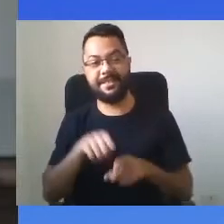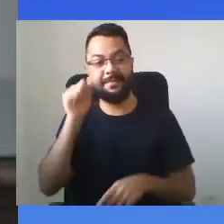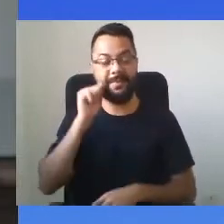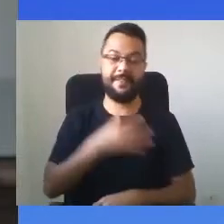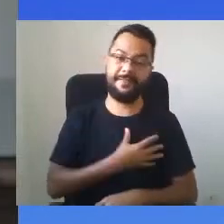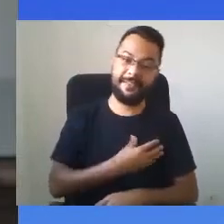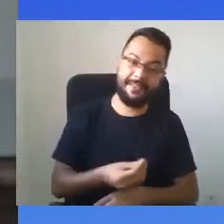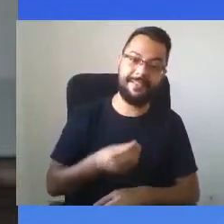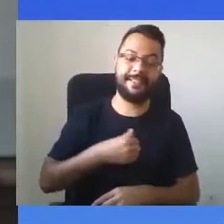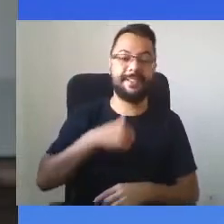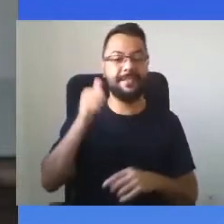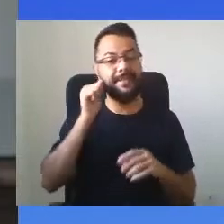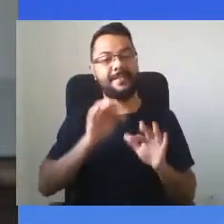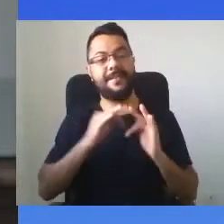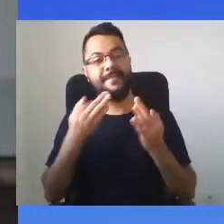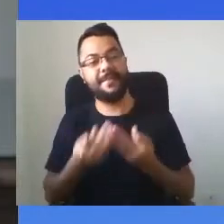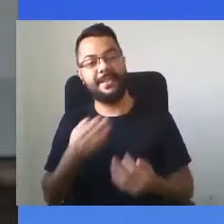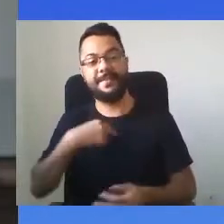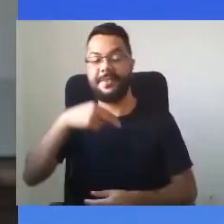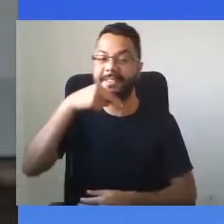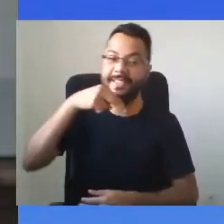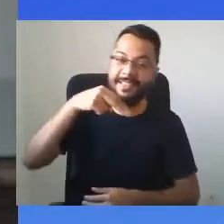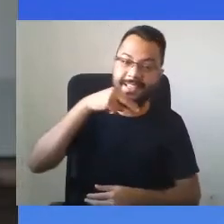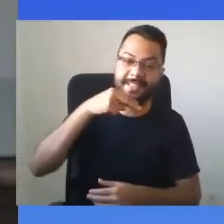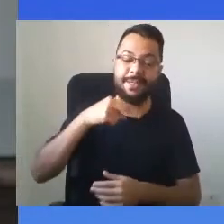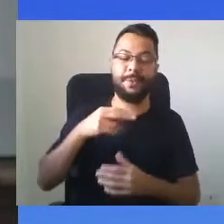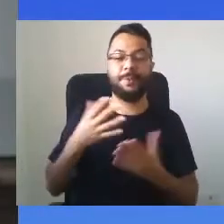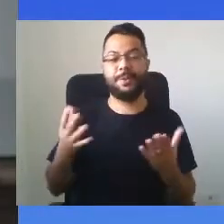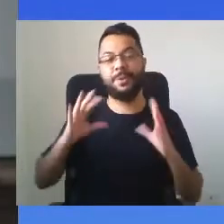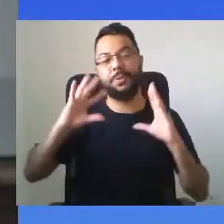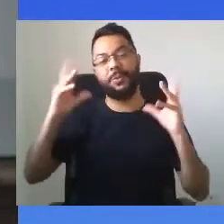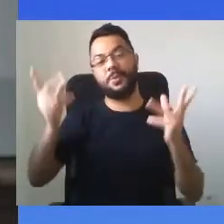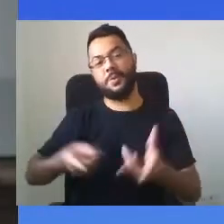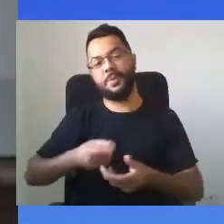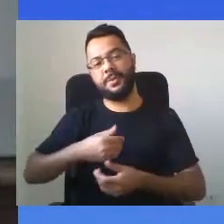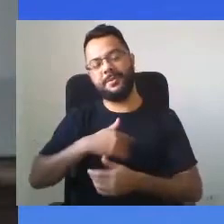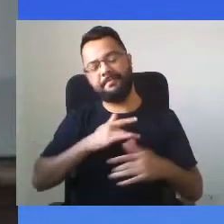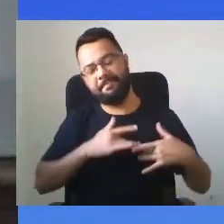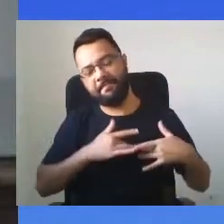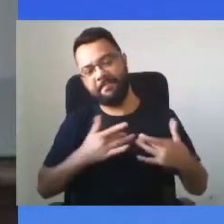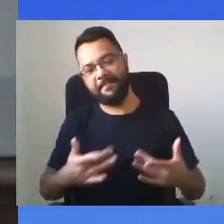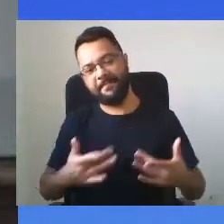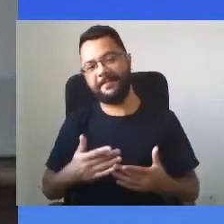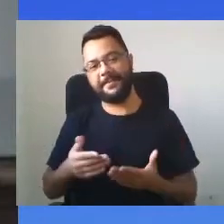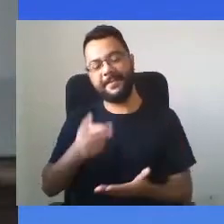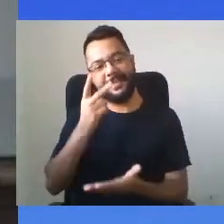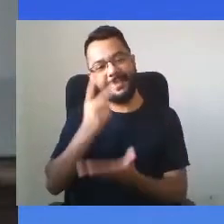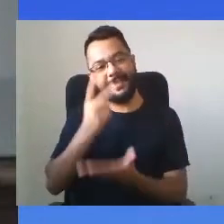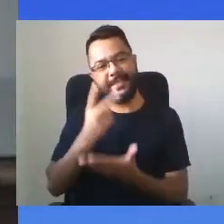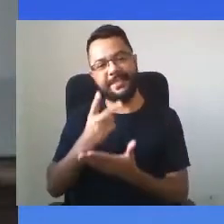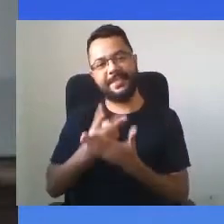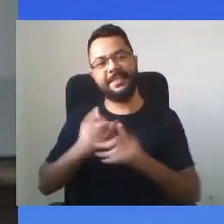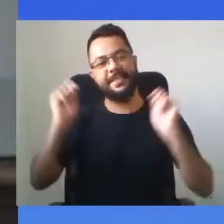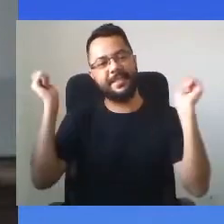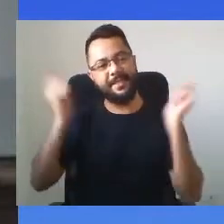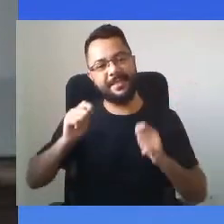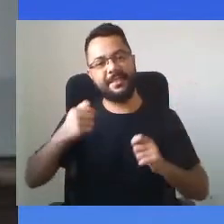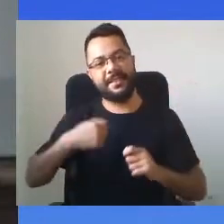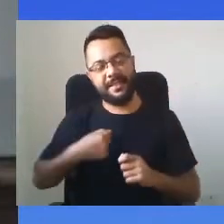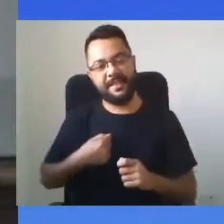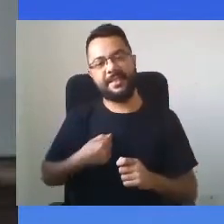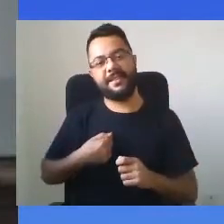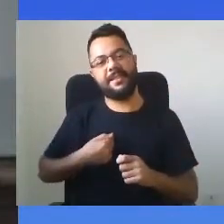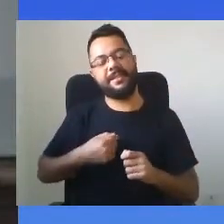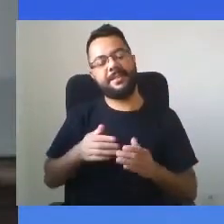minhas famílias, aos meus netos, e a todos com muita gratidão e podem contar sempre que continuarei com os braços